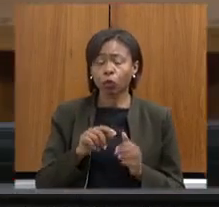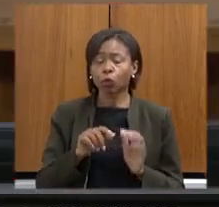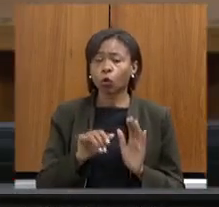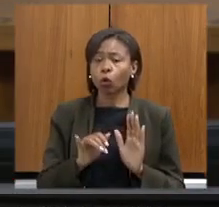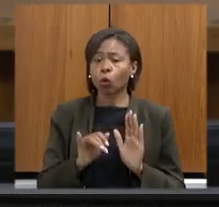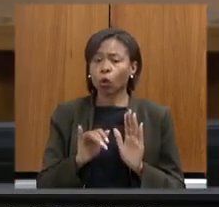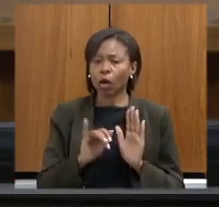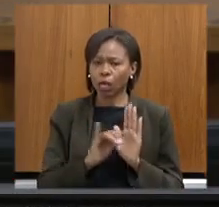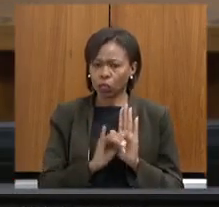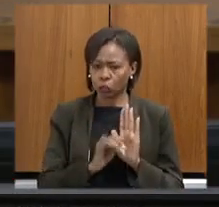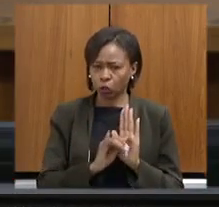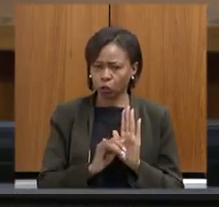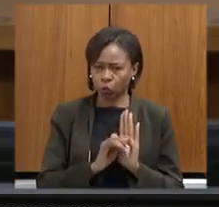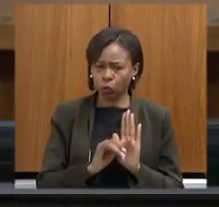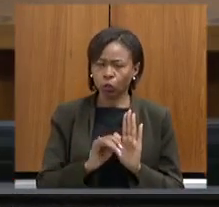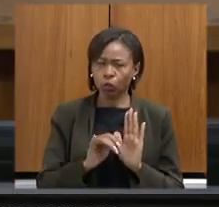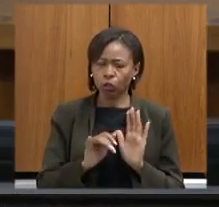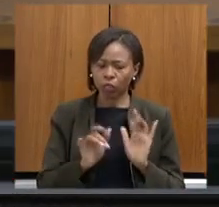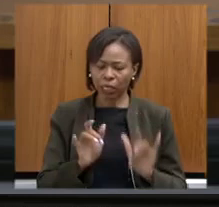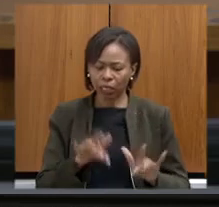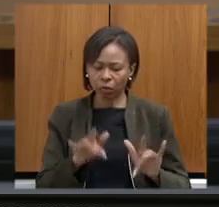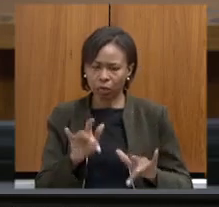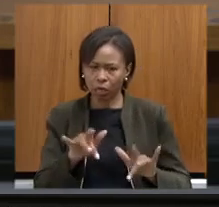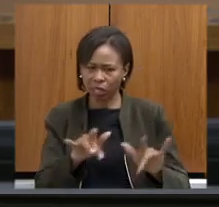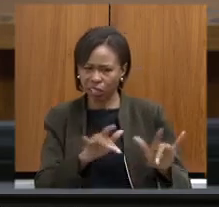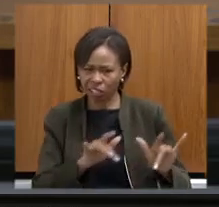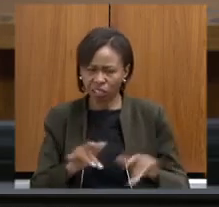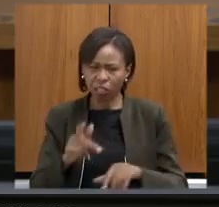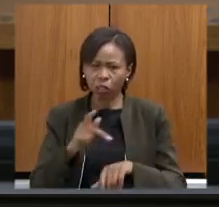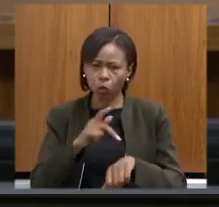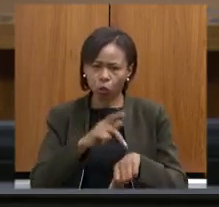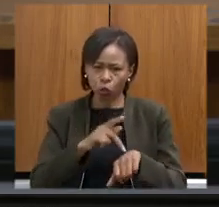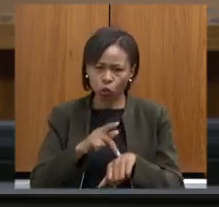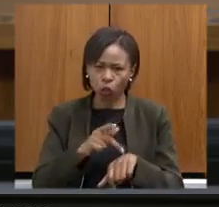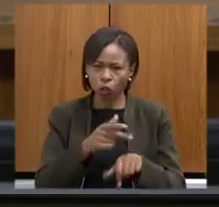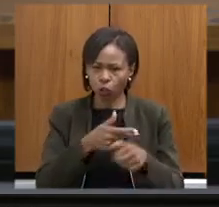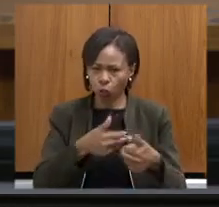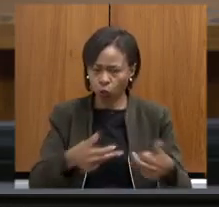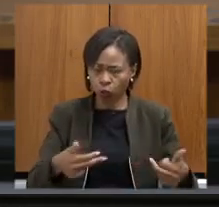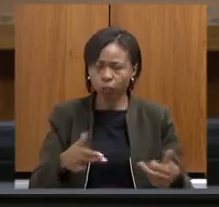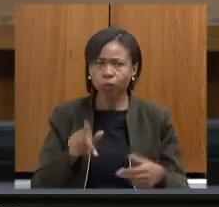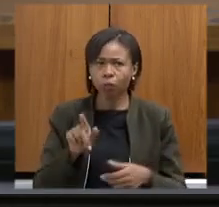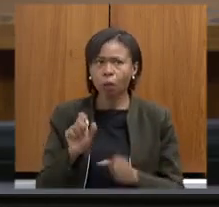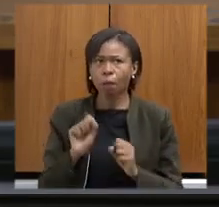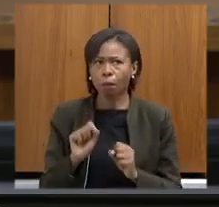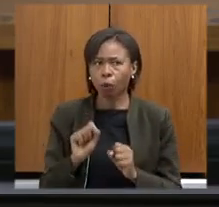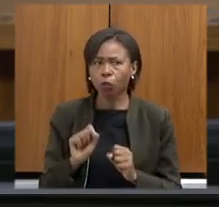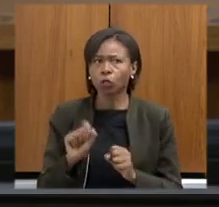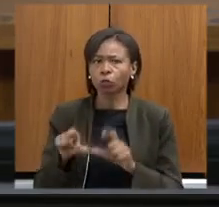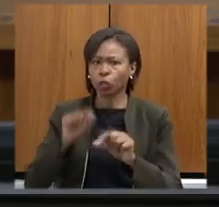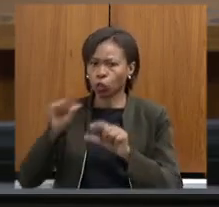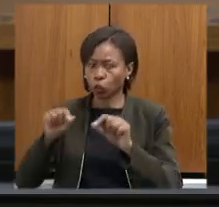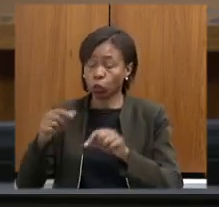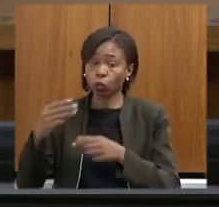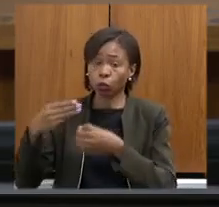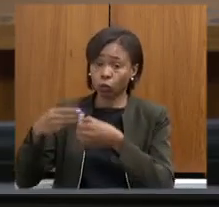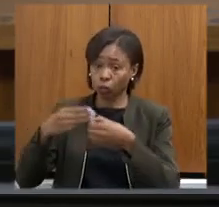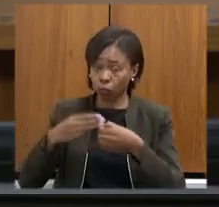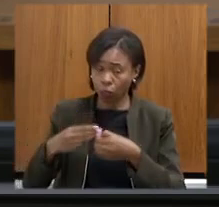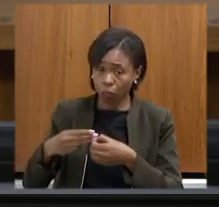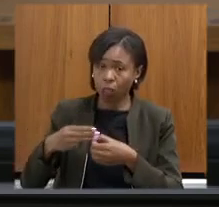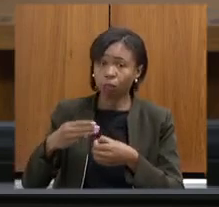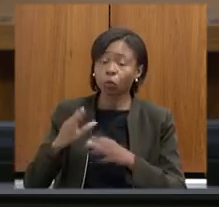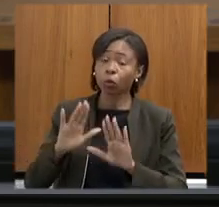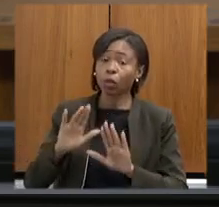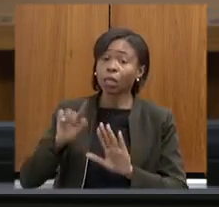gestão de resíduos sólidos eles são após a seleção dos municípios dos consórcios eles são concretizados em